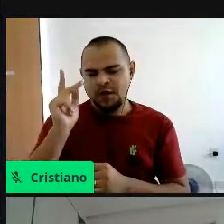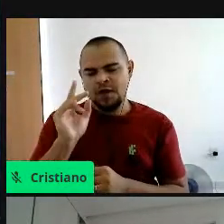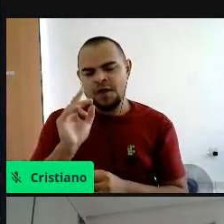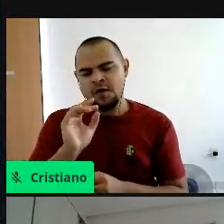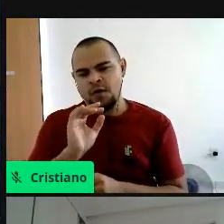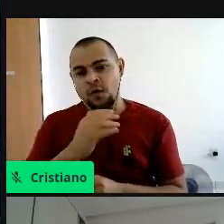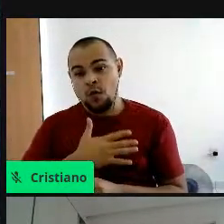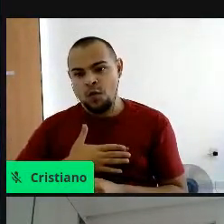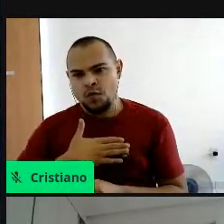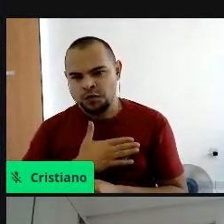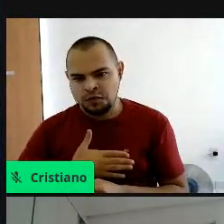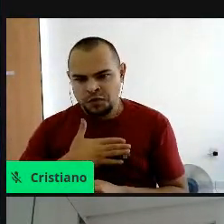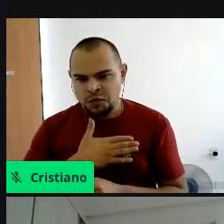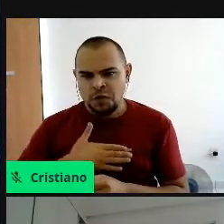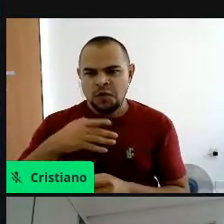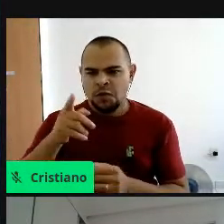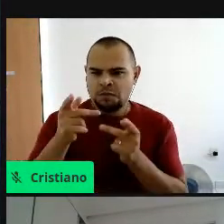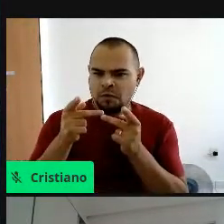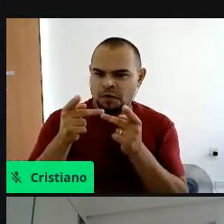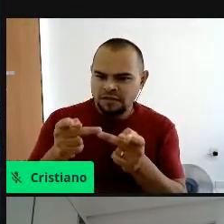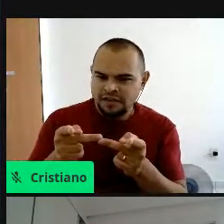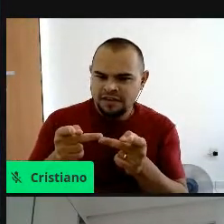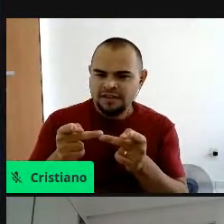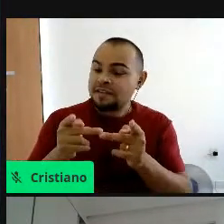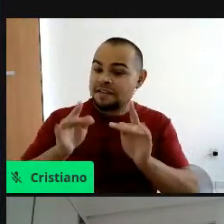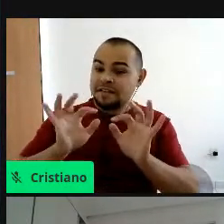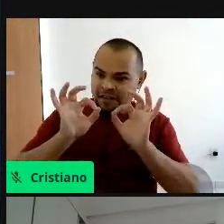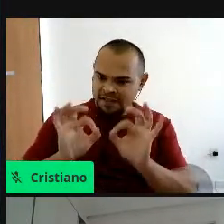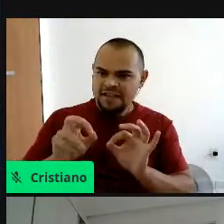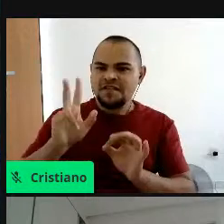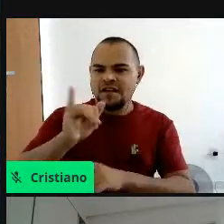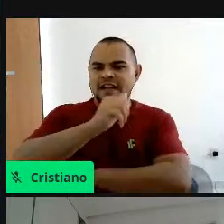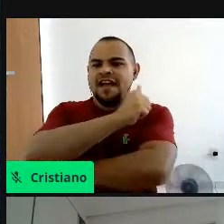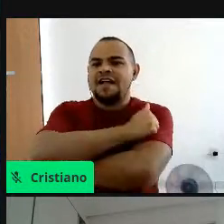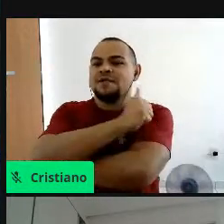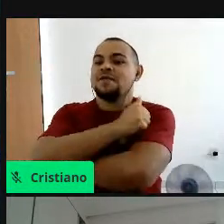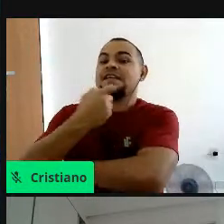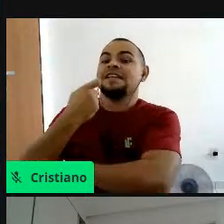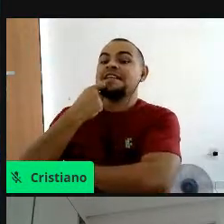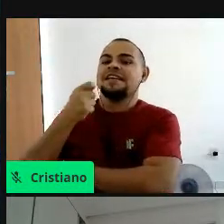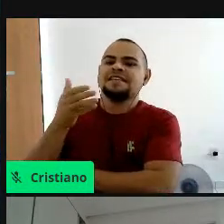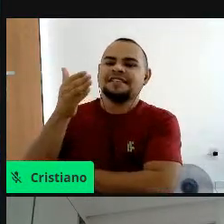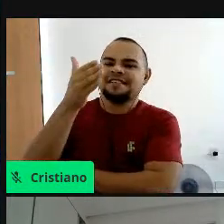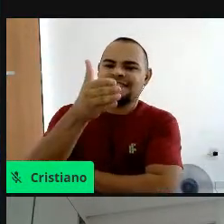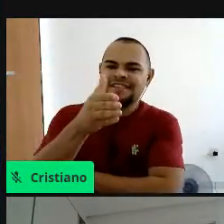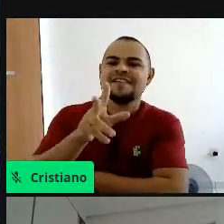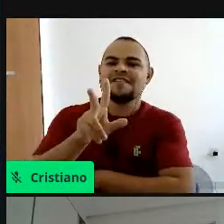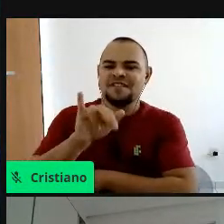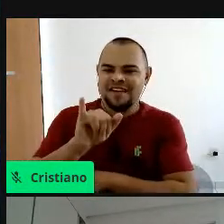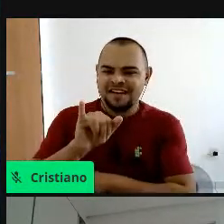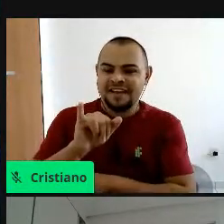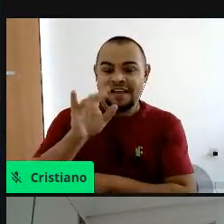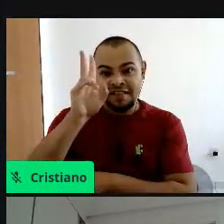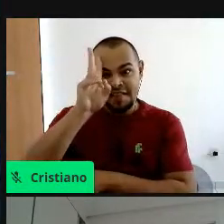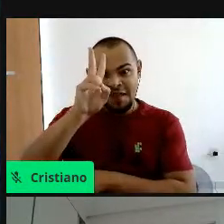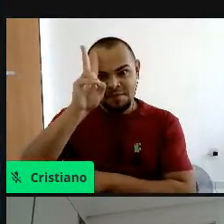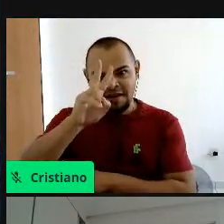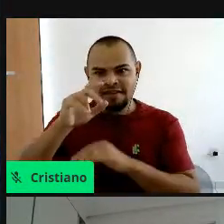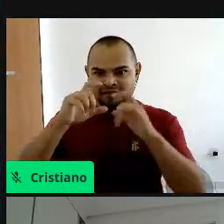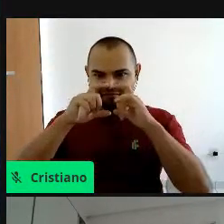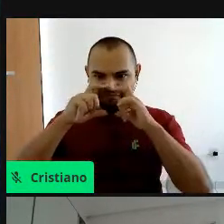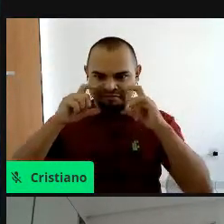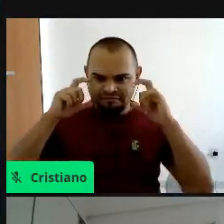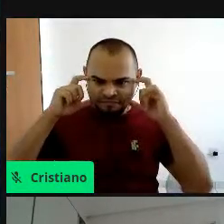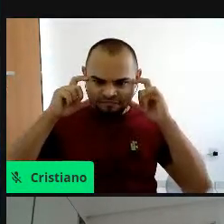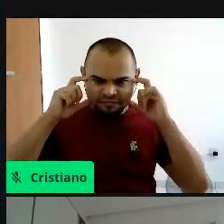aí, a, os seus projetos, pode ter certeza, que vai ter aluno, sexta-feira, lá com você, né, só lembrando da proteção, né, todo